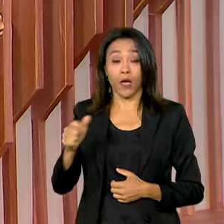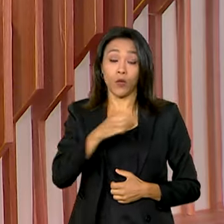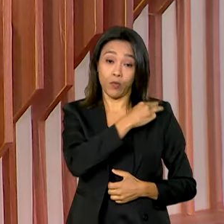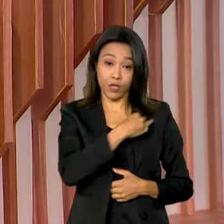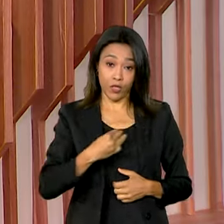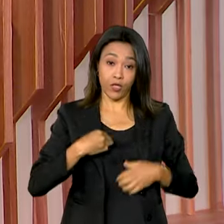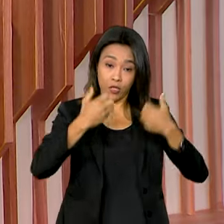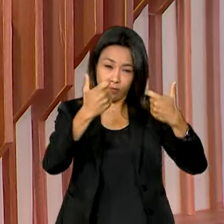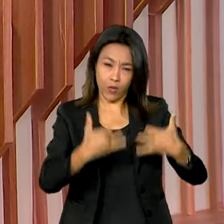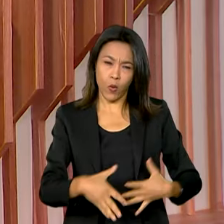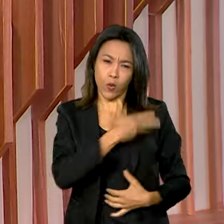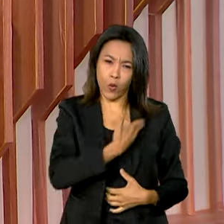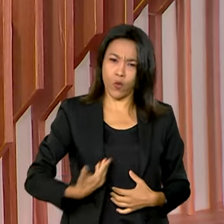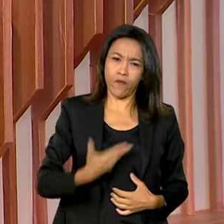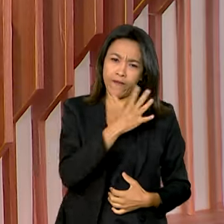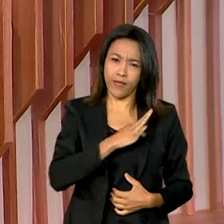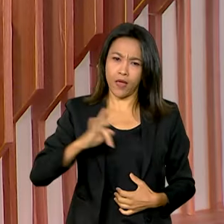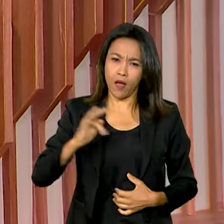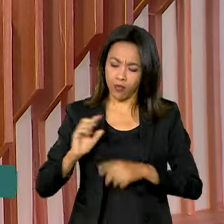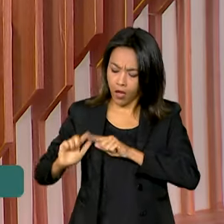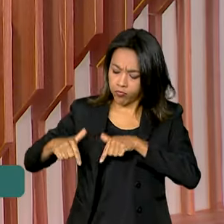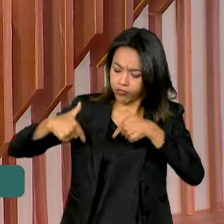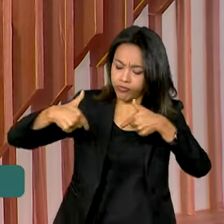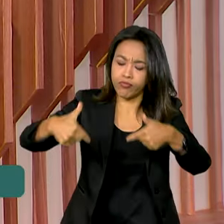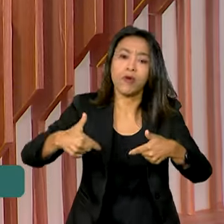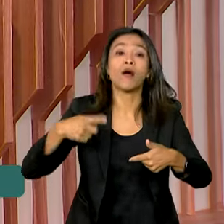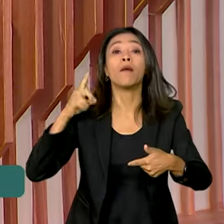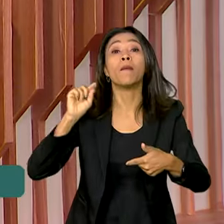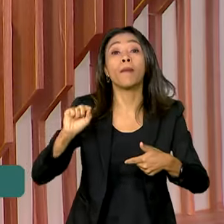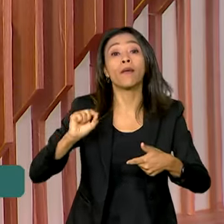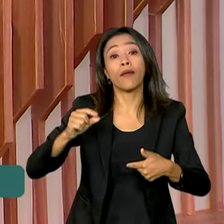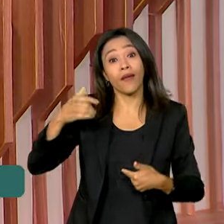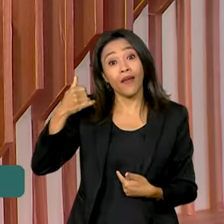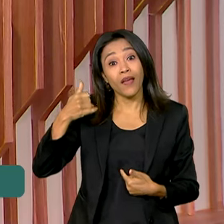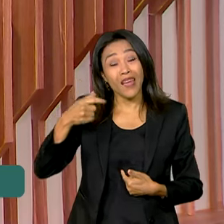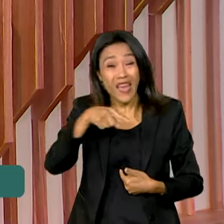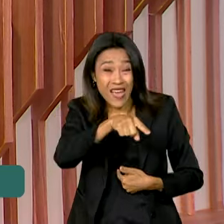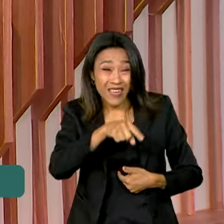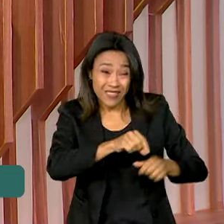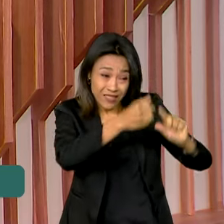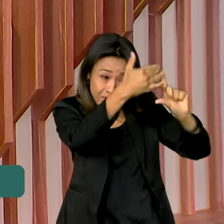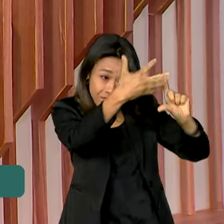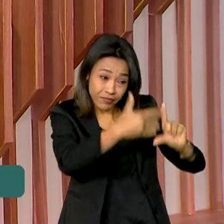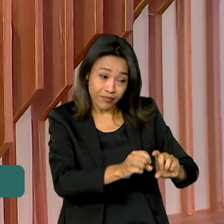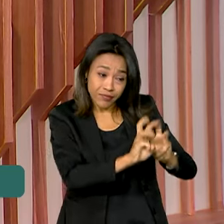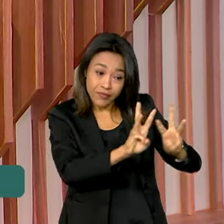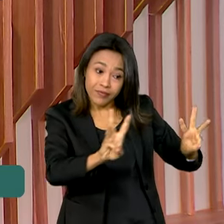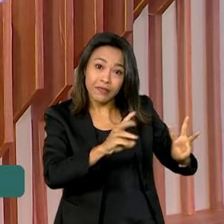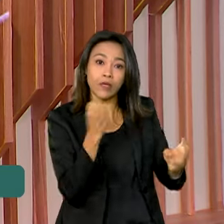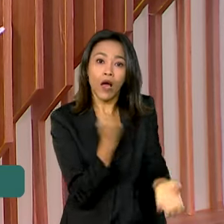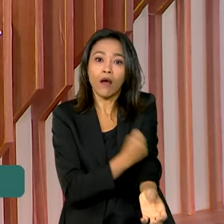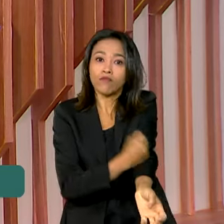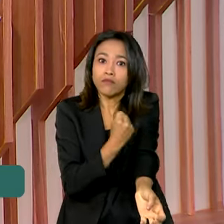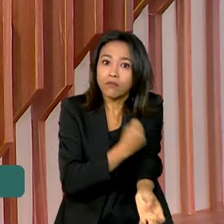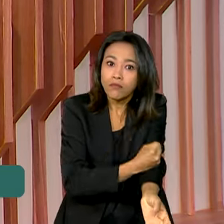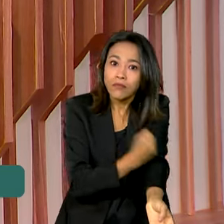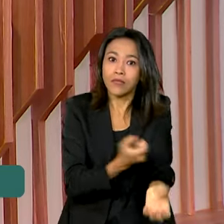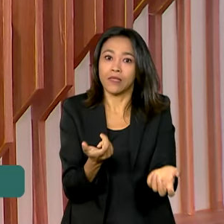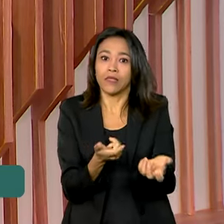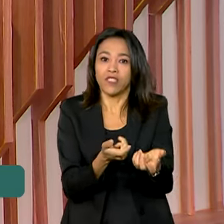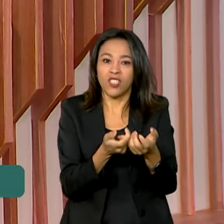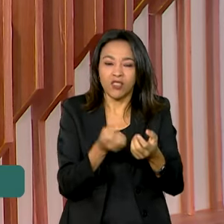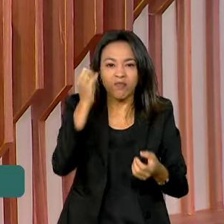federal está agindo para combater a dependência que esses sites podem causar nas pessoas. Os abusos na